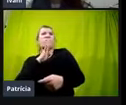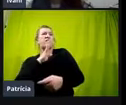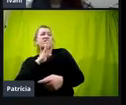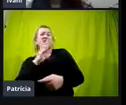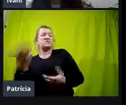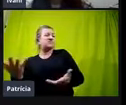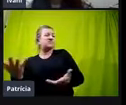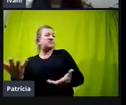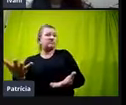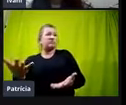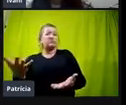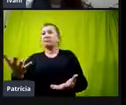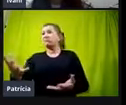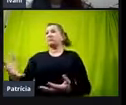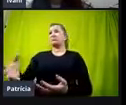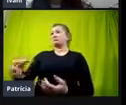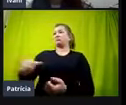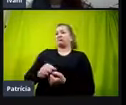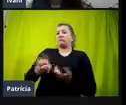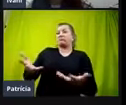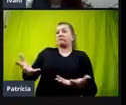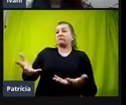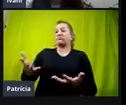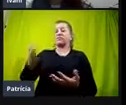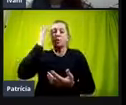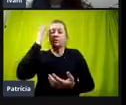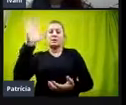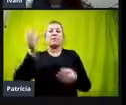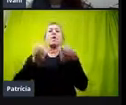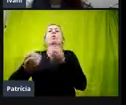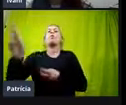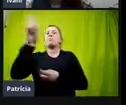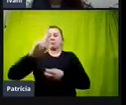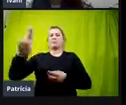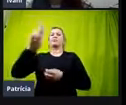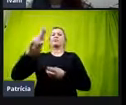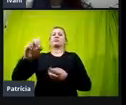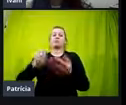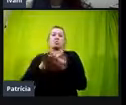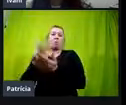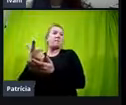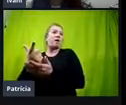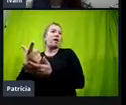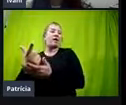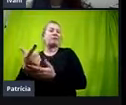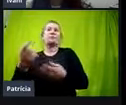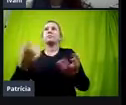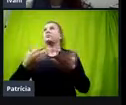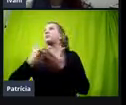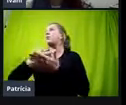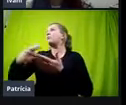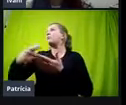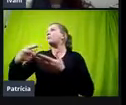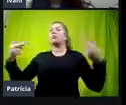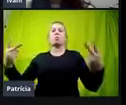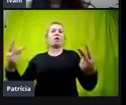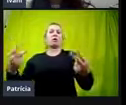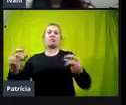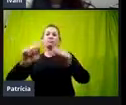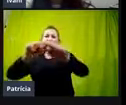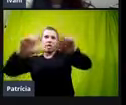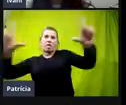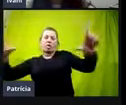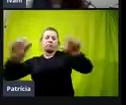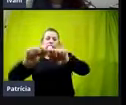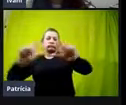né? Ele não era familiarizado com o software que tinham comprado, né? Ele não sabia quais eram os atalhos de tela, de,